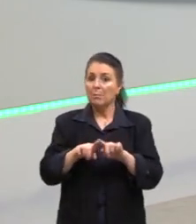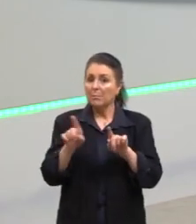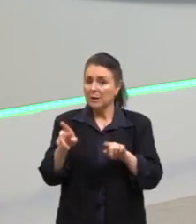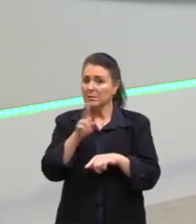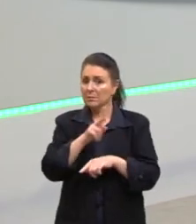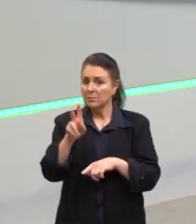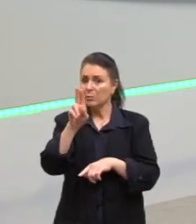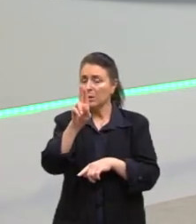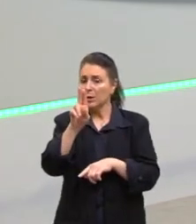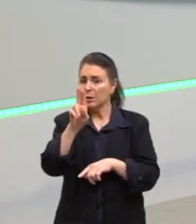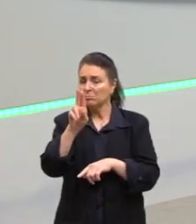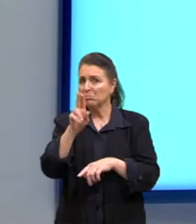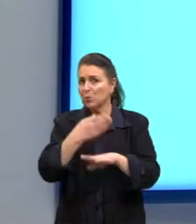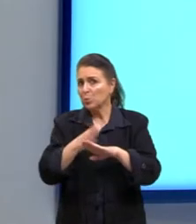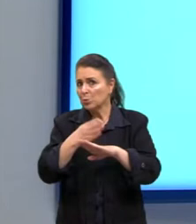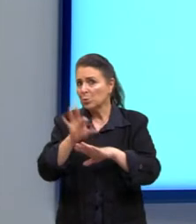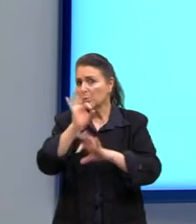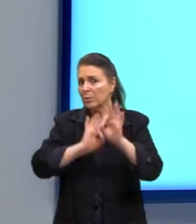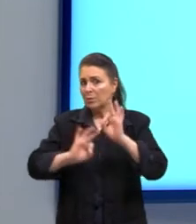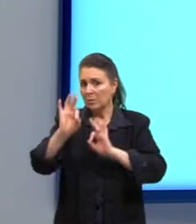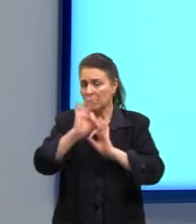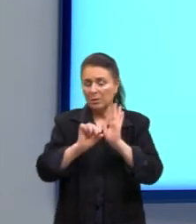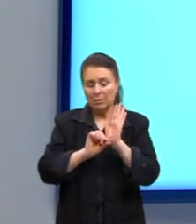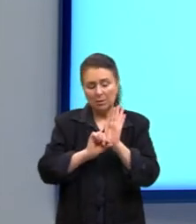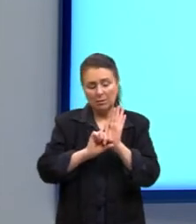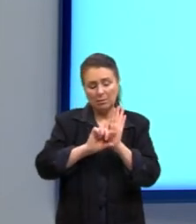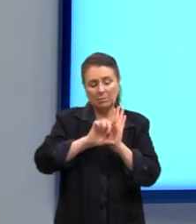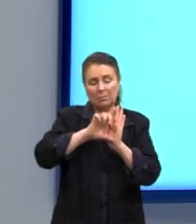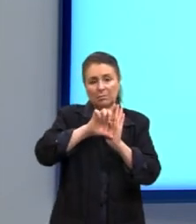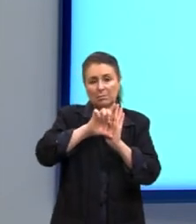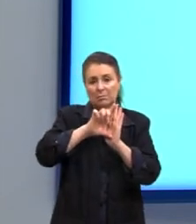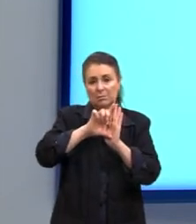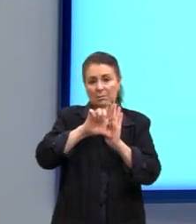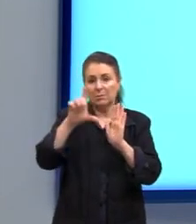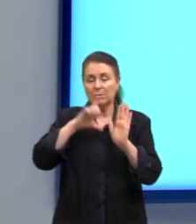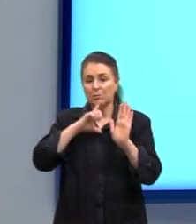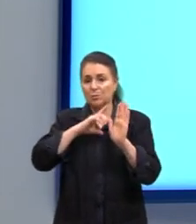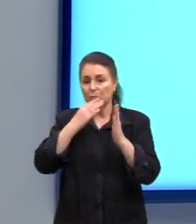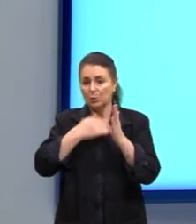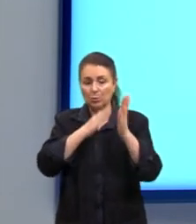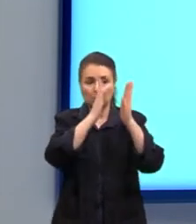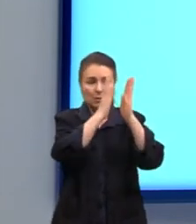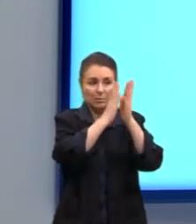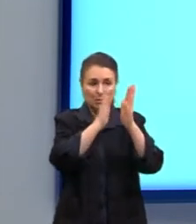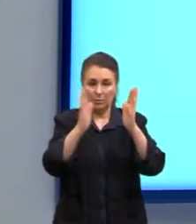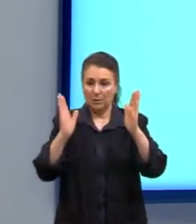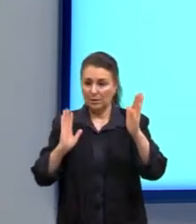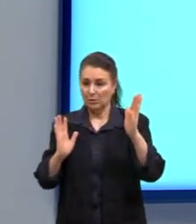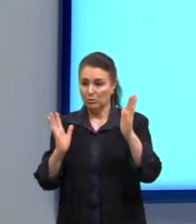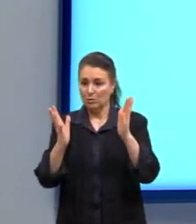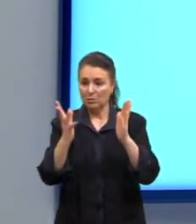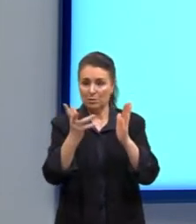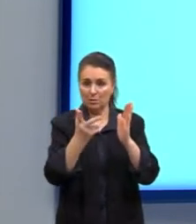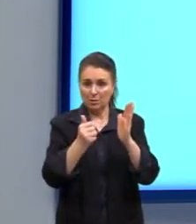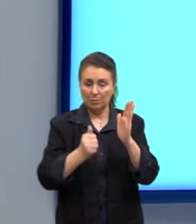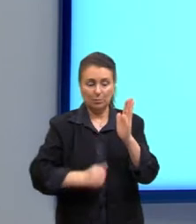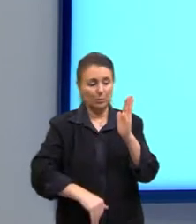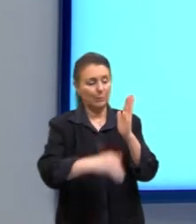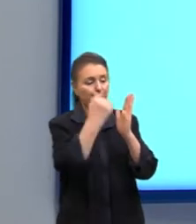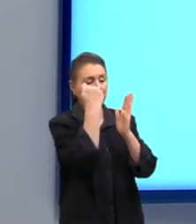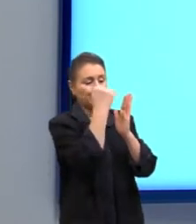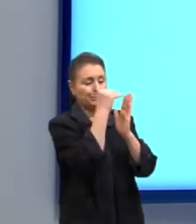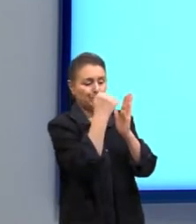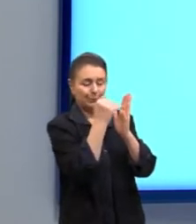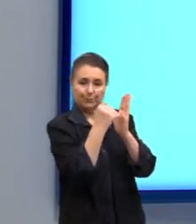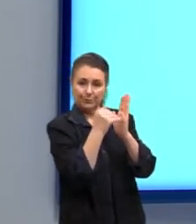crescente, assim como eu fiz aqui no nosso exemplo. Nós tínhamos toda uma sequência de dados e eu listei eles, no que